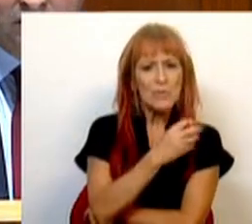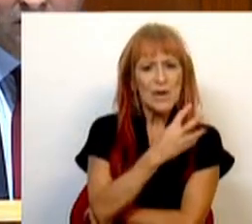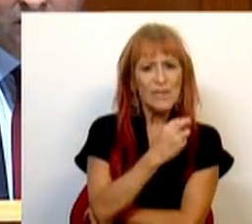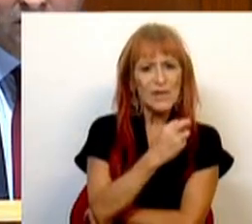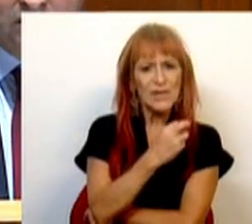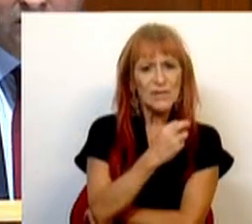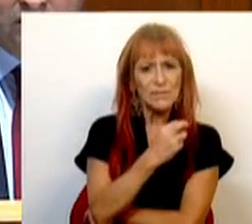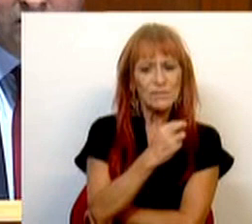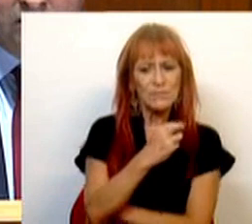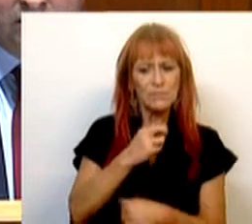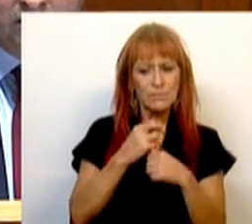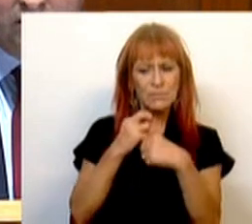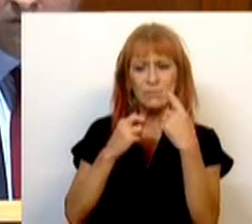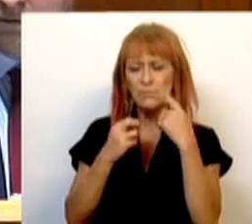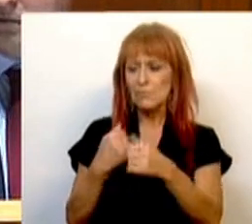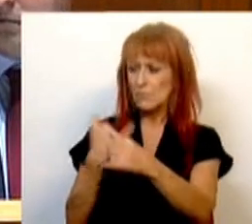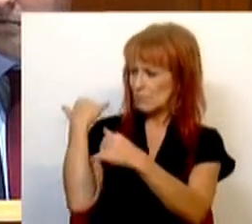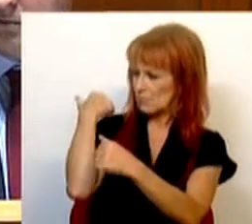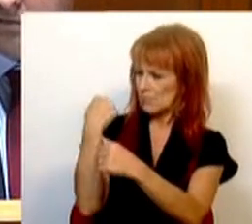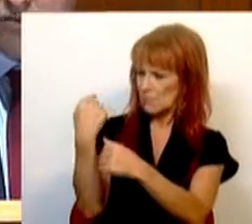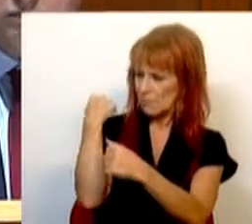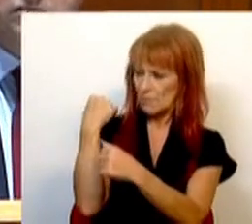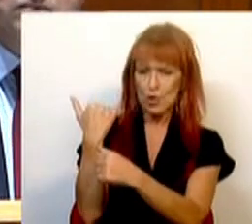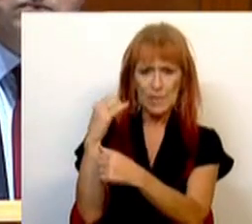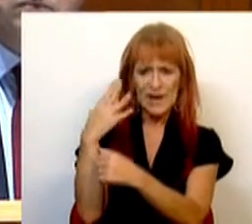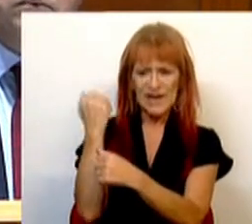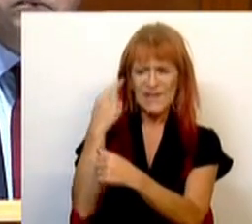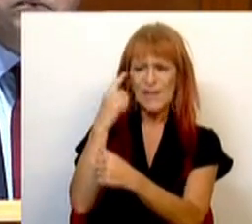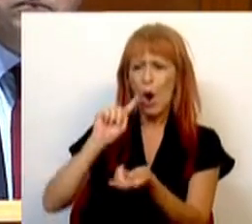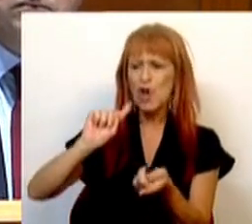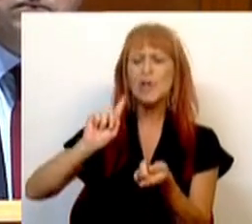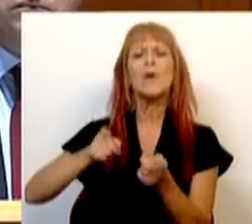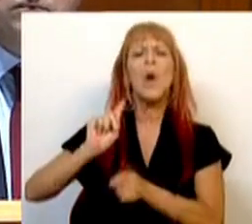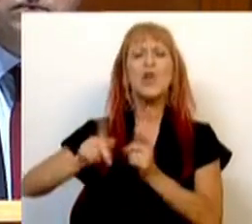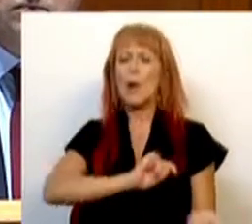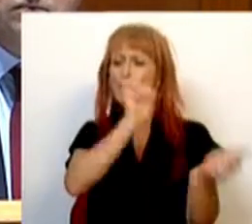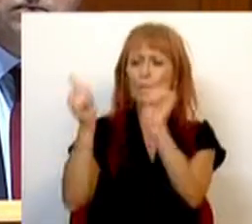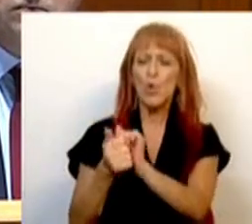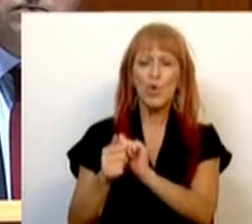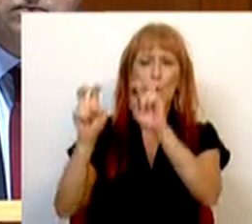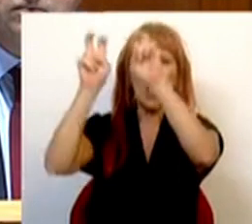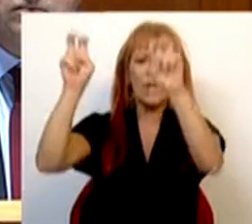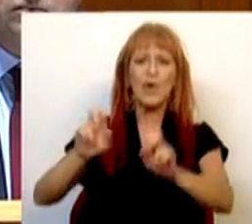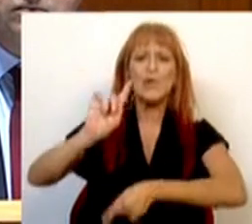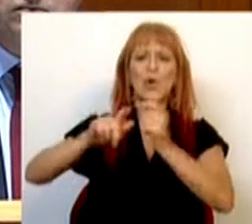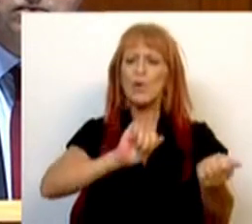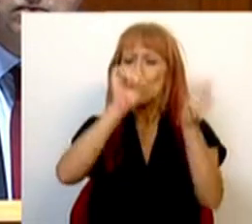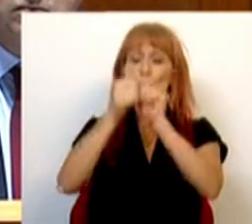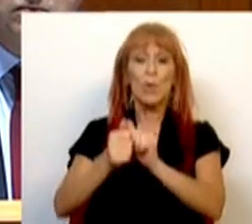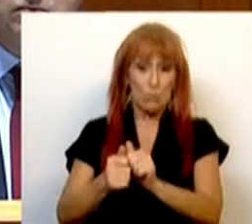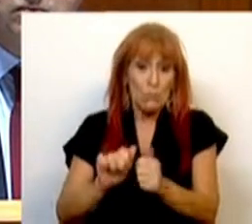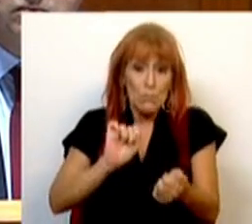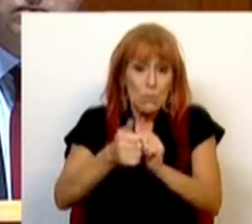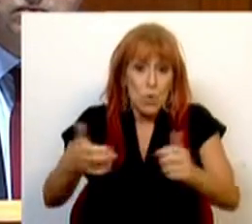para 2015 e ver o que é que mudou do ponto de vista das qualificações. O que